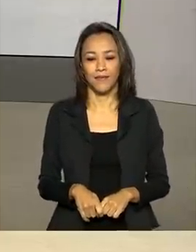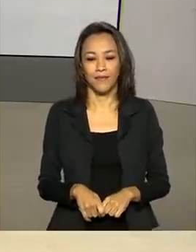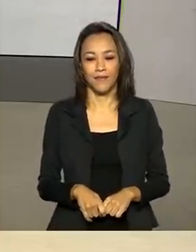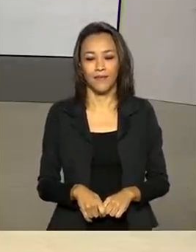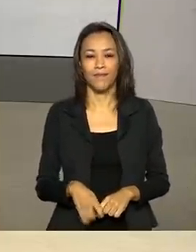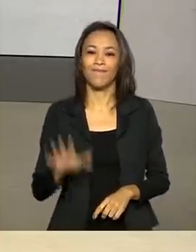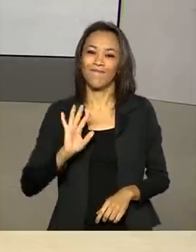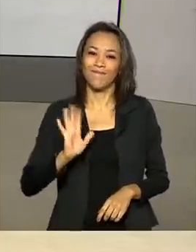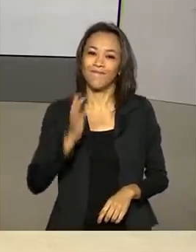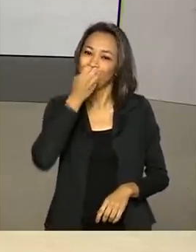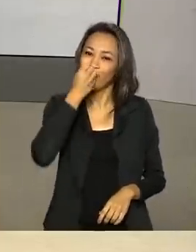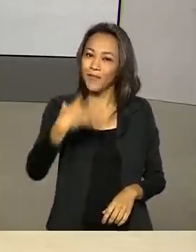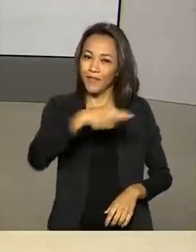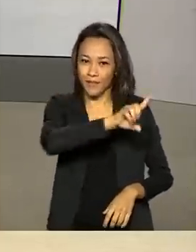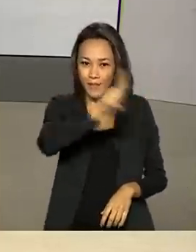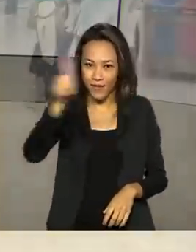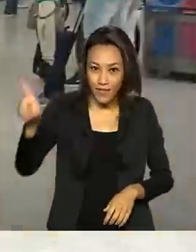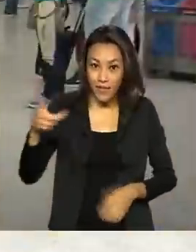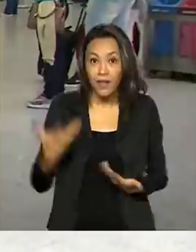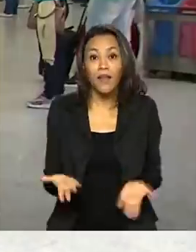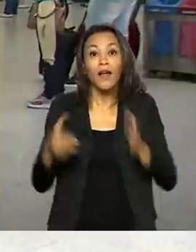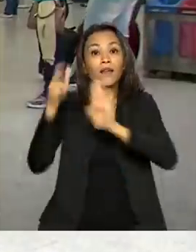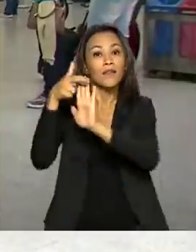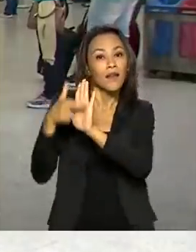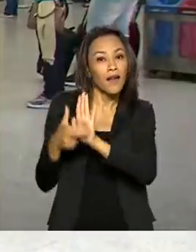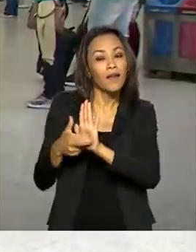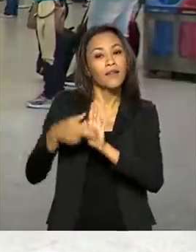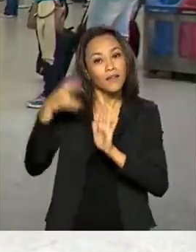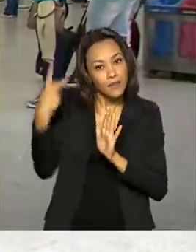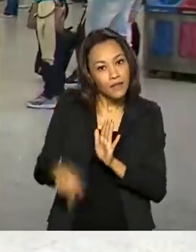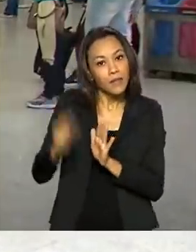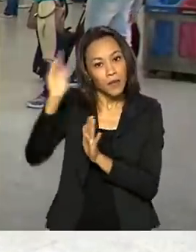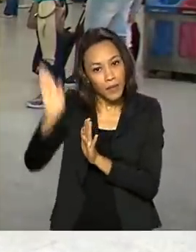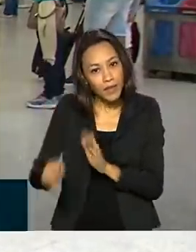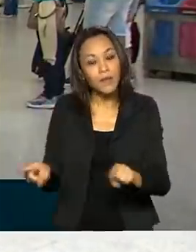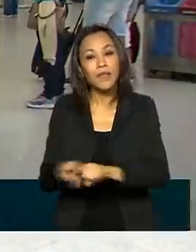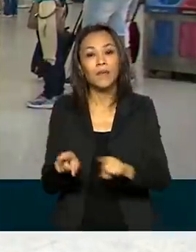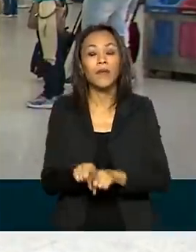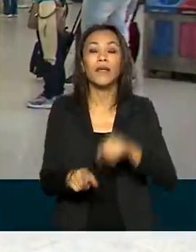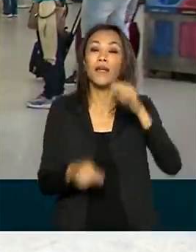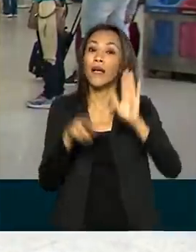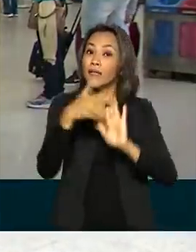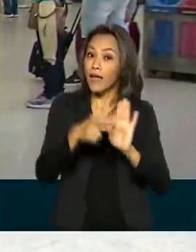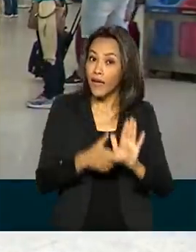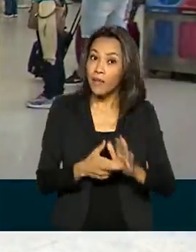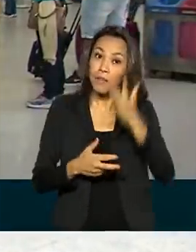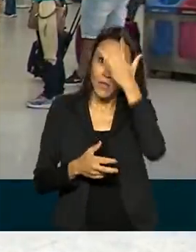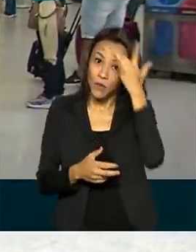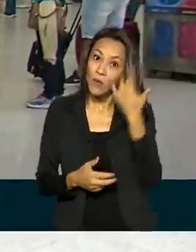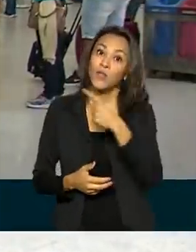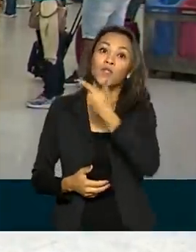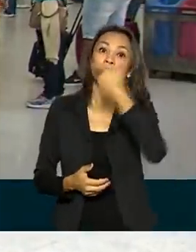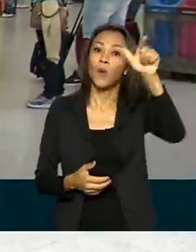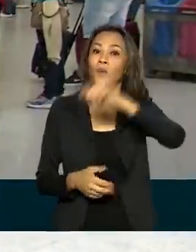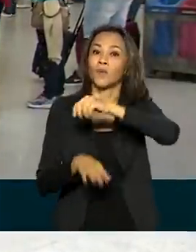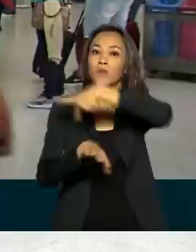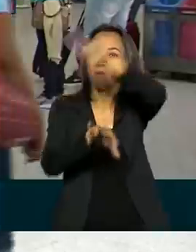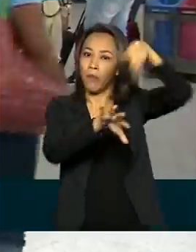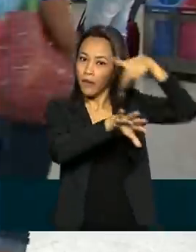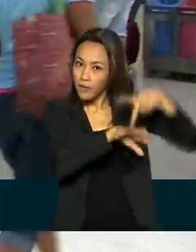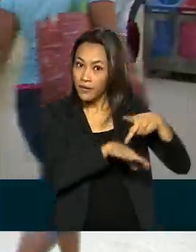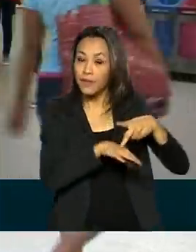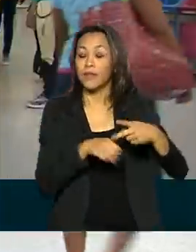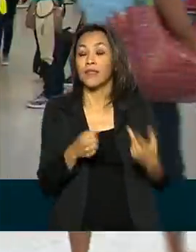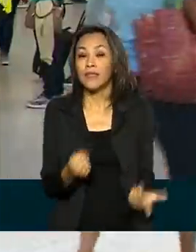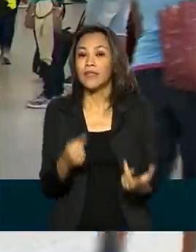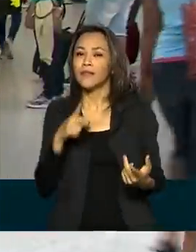Olá, Renata. Bom dia. As regras valem tanto para brasileiros como para estrangeiros. O viajante deve se informar se o país de